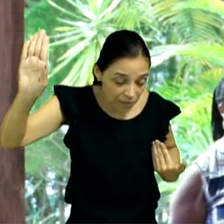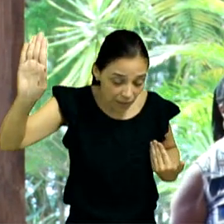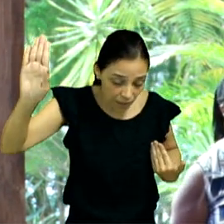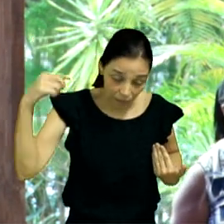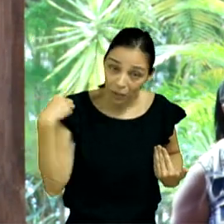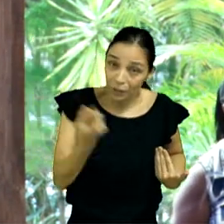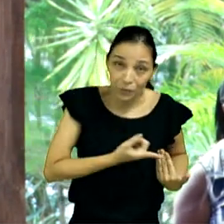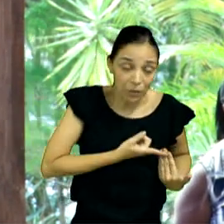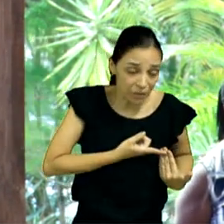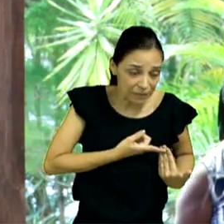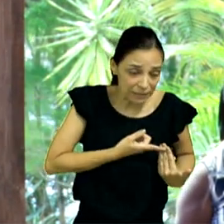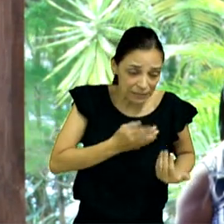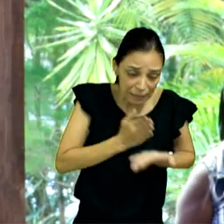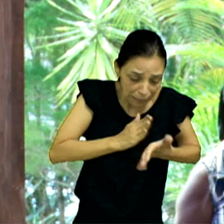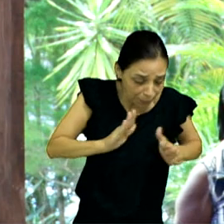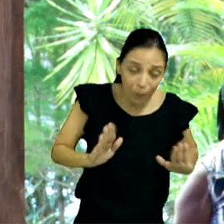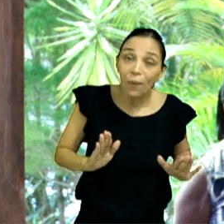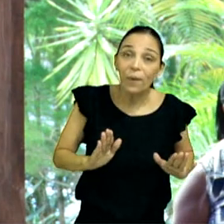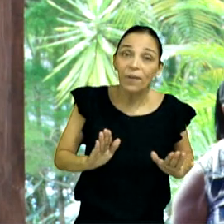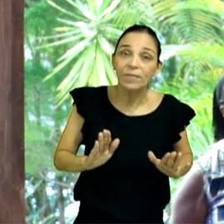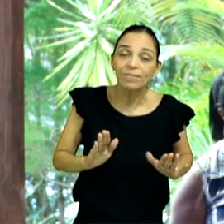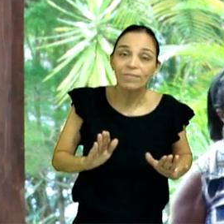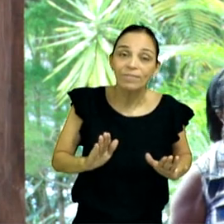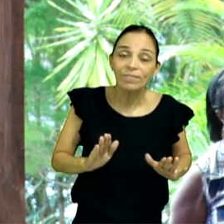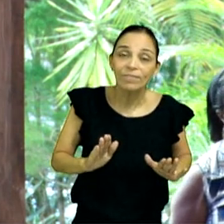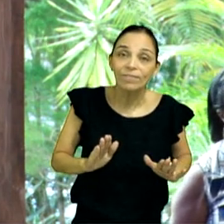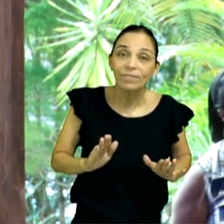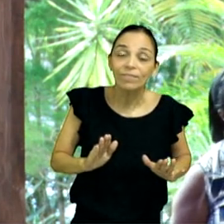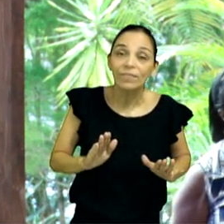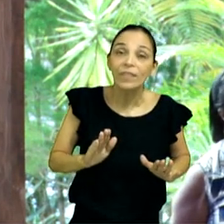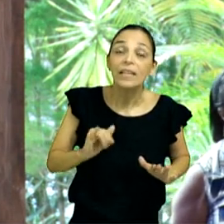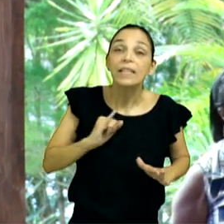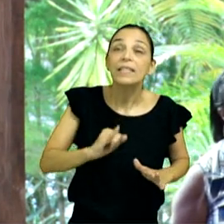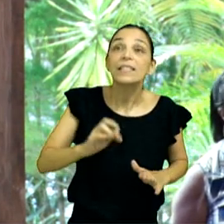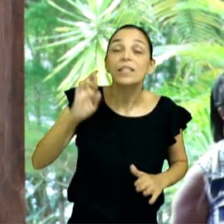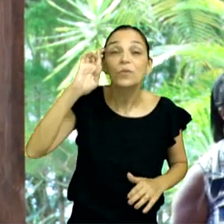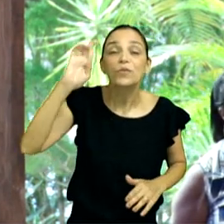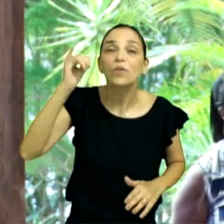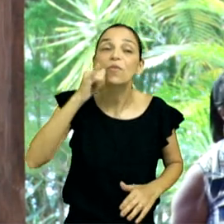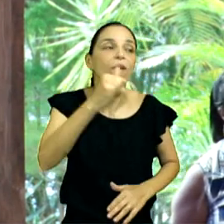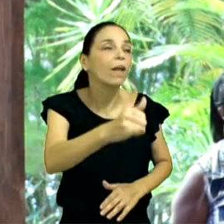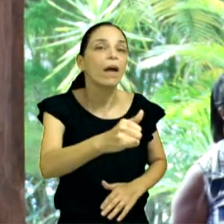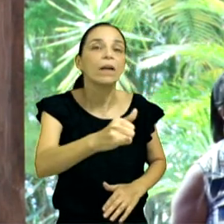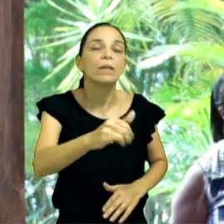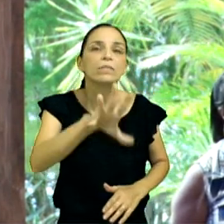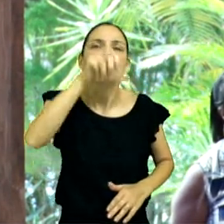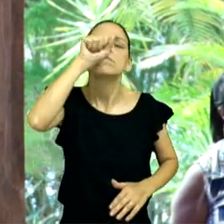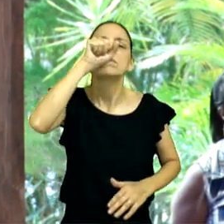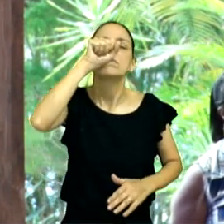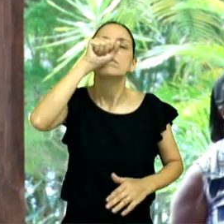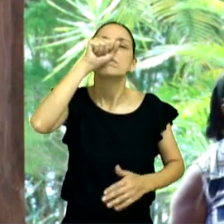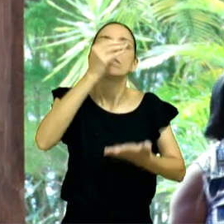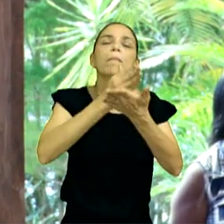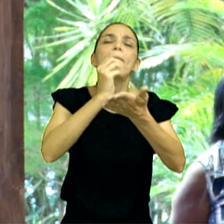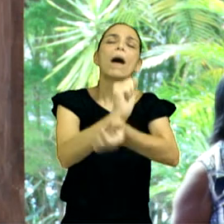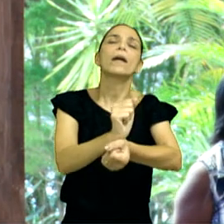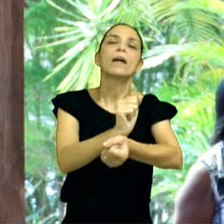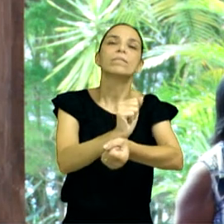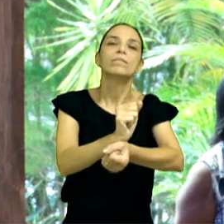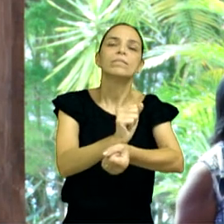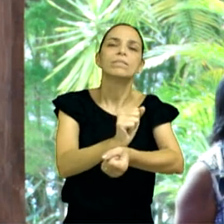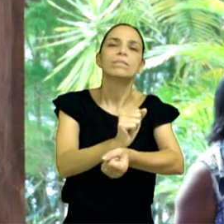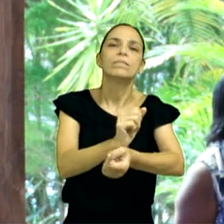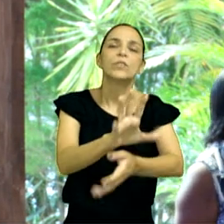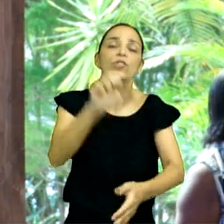acabou, se ele disser, pare de respirar, se ele recolher o fôlego dele, acabou, o homem mais soberbo do mundo,